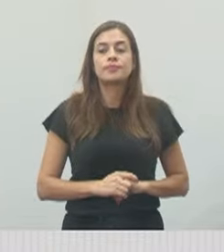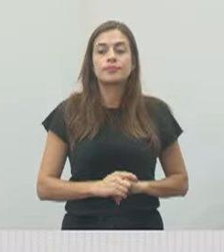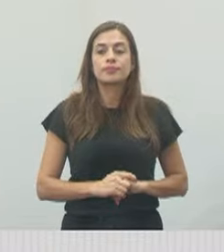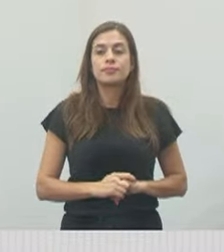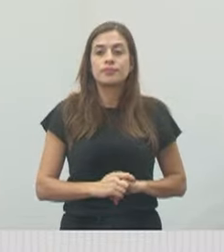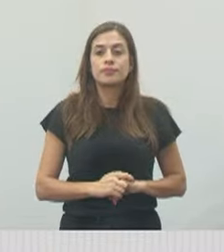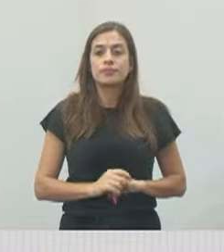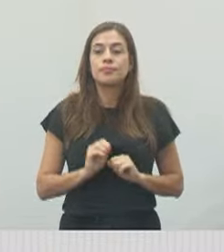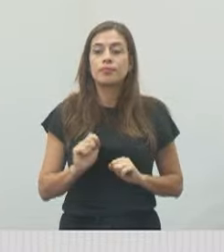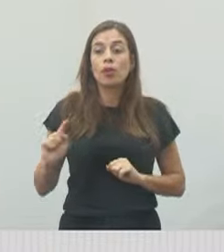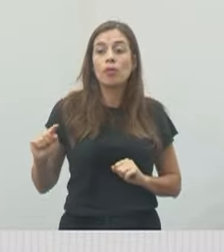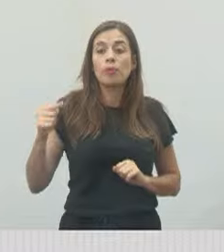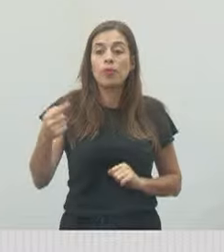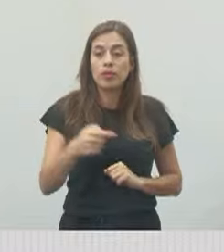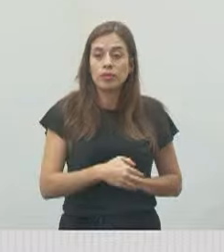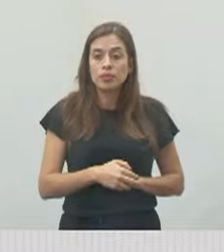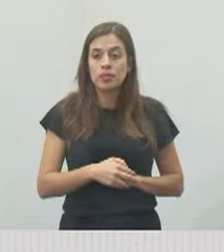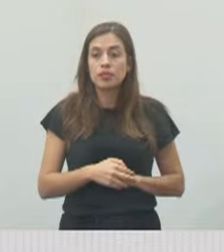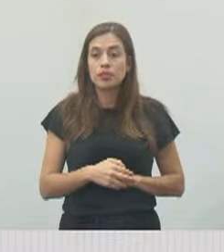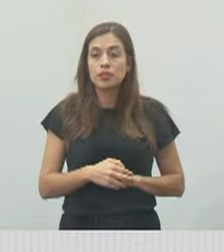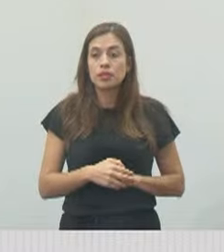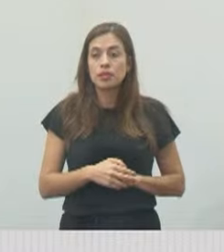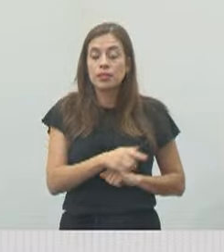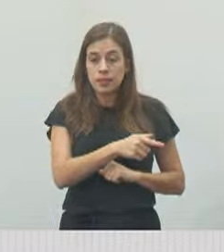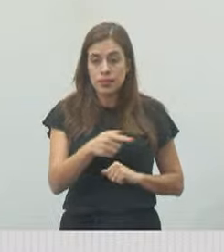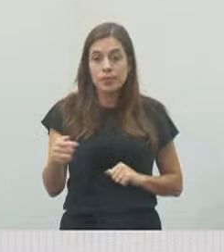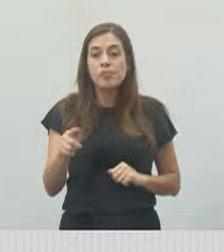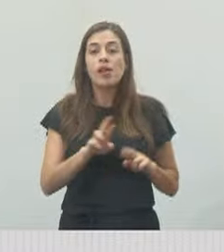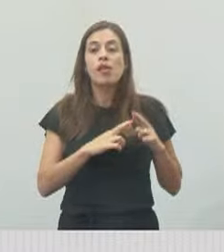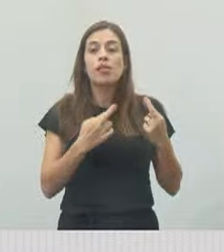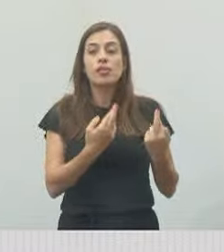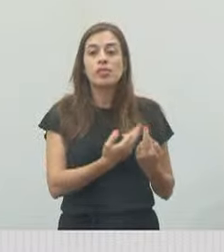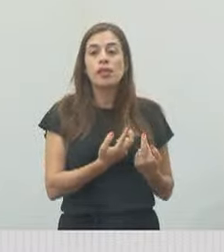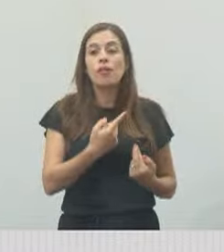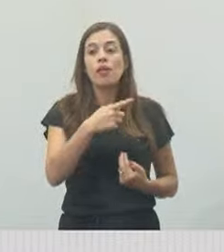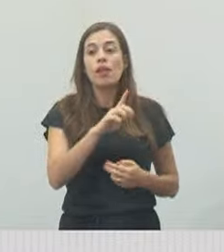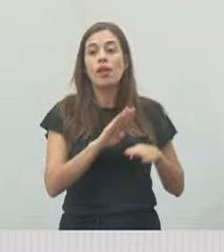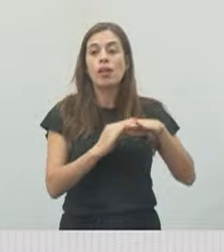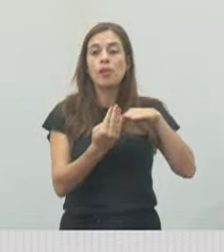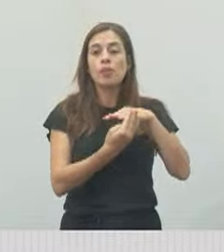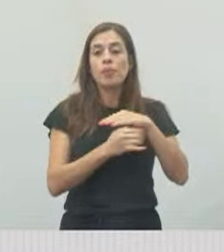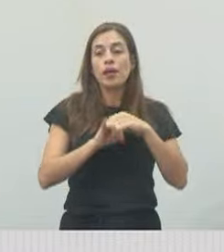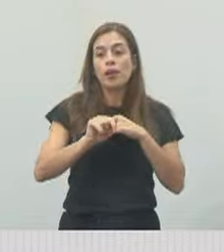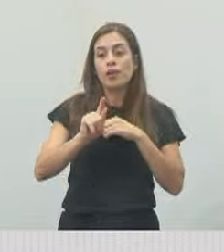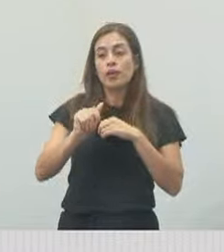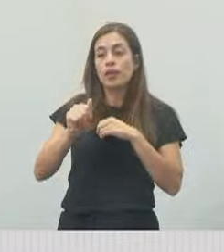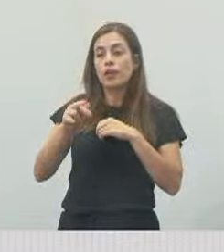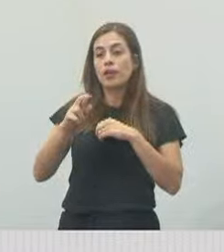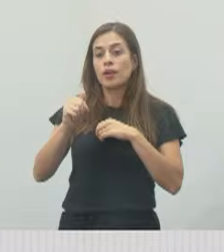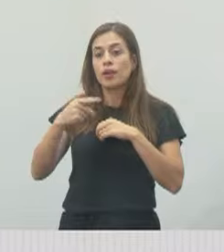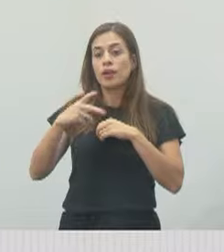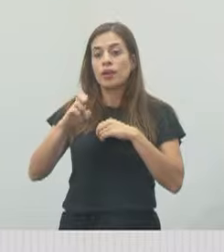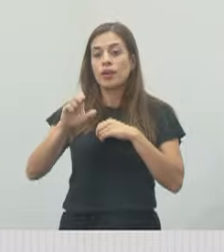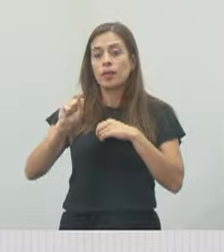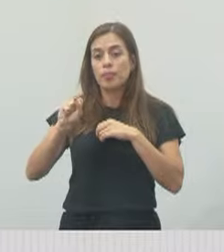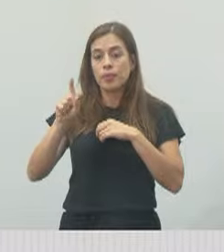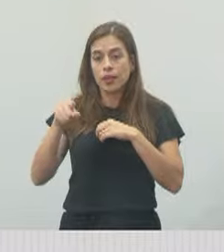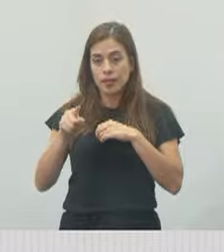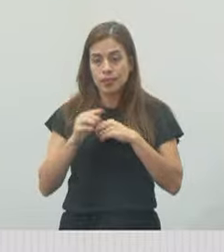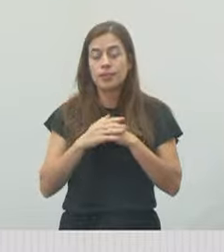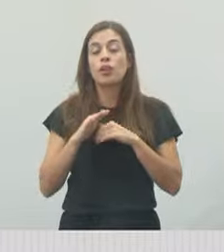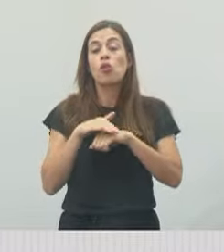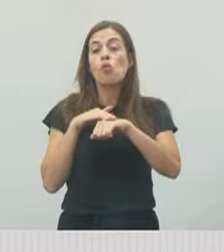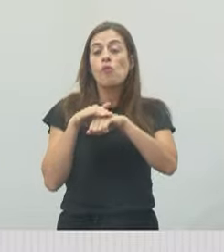Pode ir para o Prolá. Estive essa semana numa reunião lá no bairro do Garapés, onde